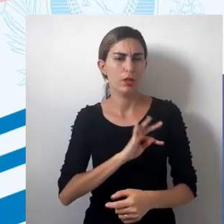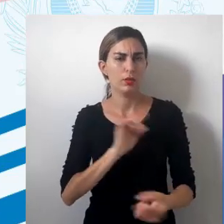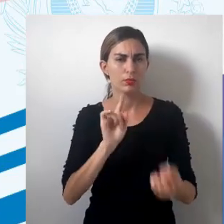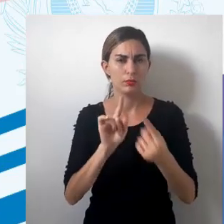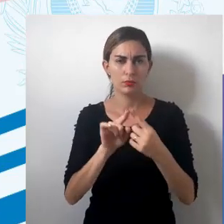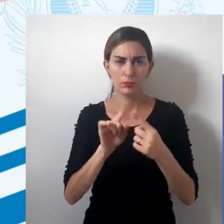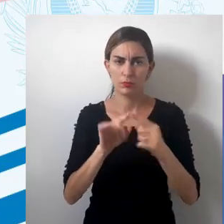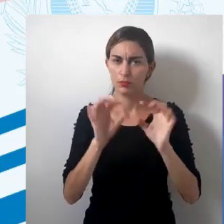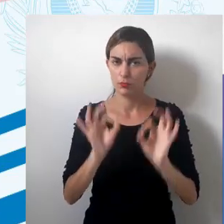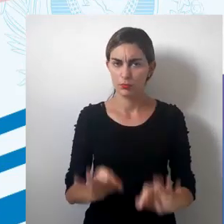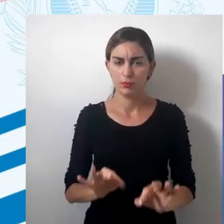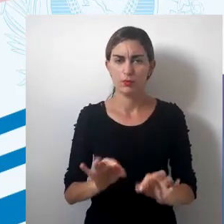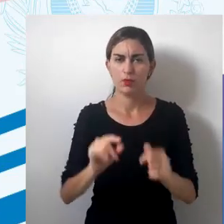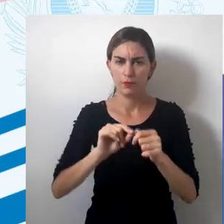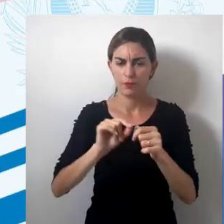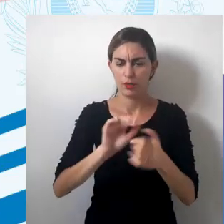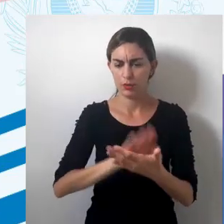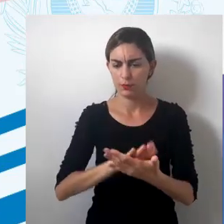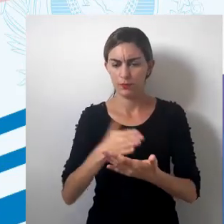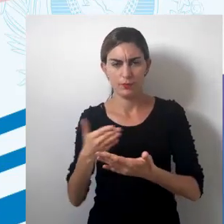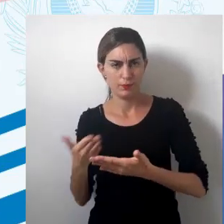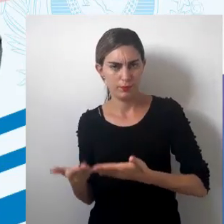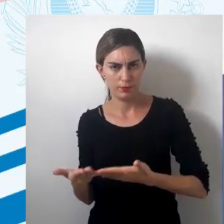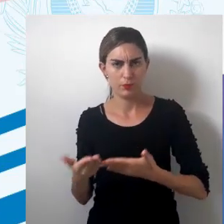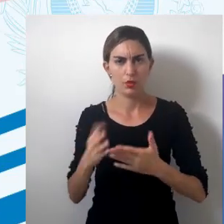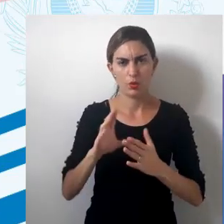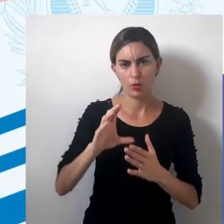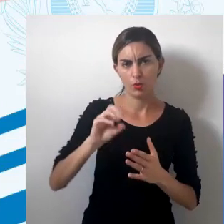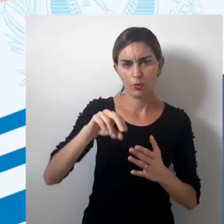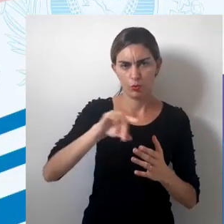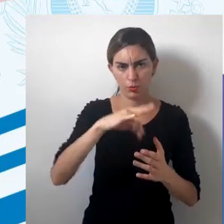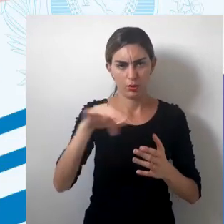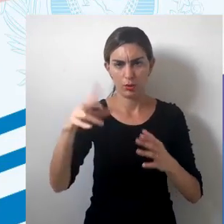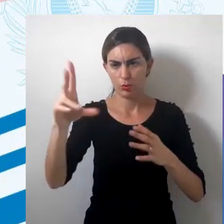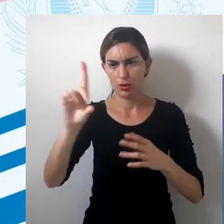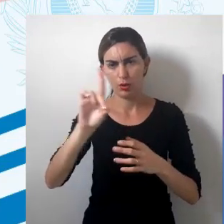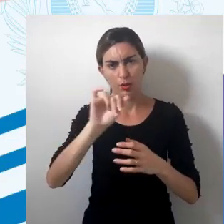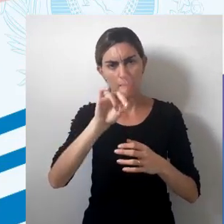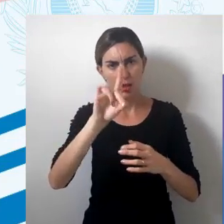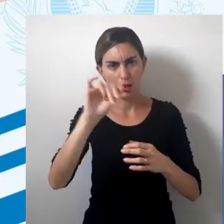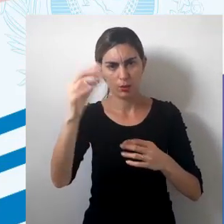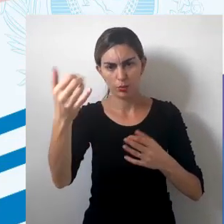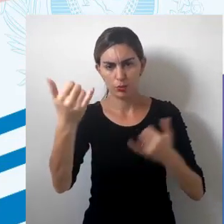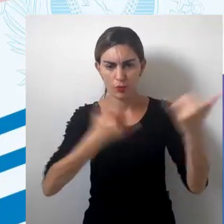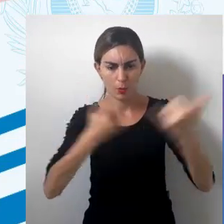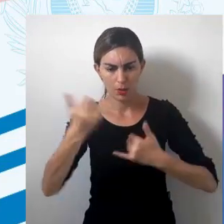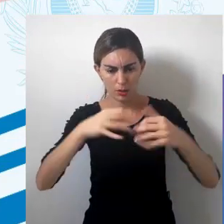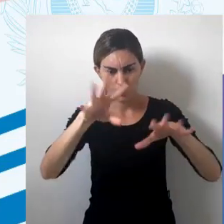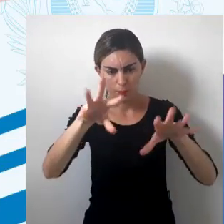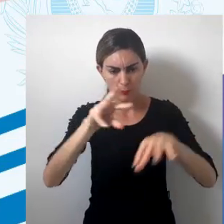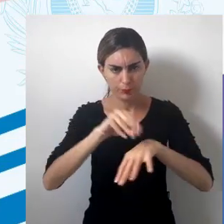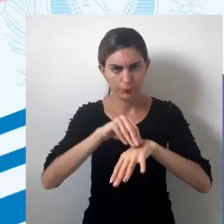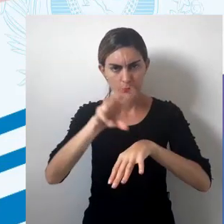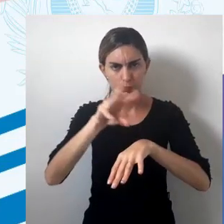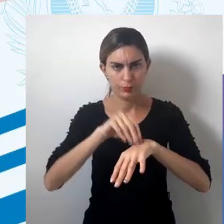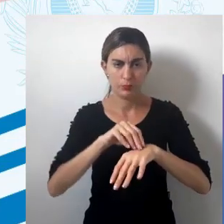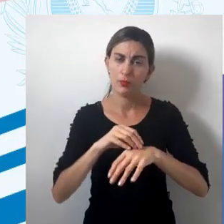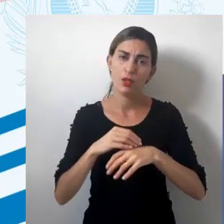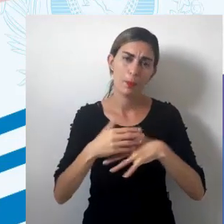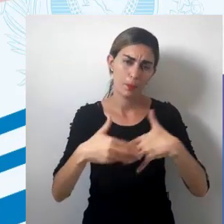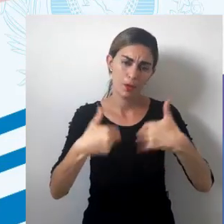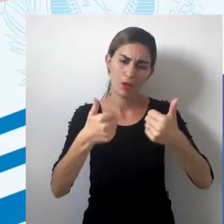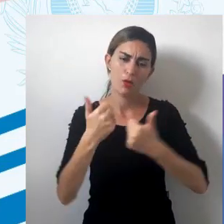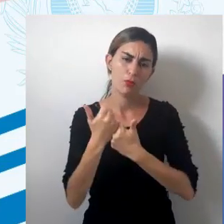adequada para fazer essa tradução, para fazer essa condução desses dados e, de forma mais apropriada,